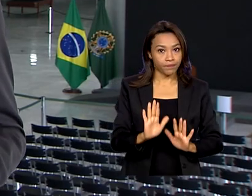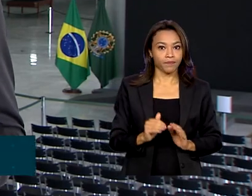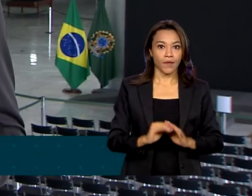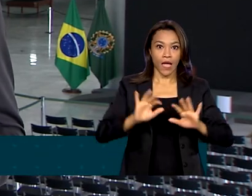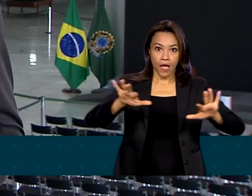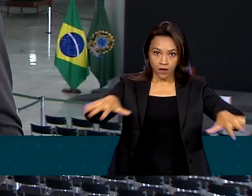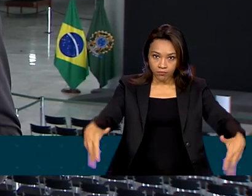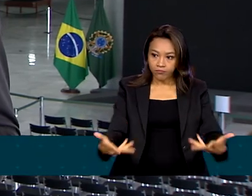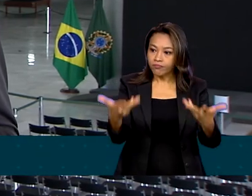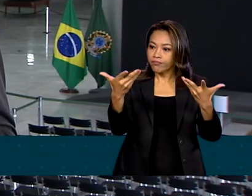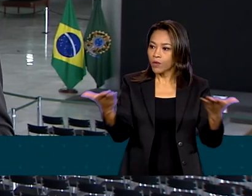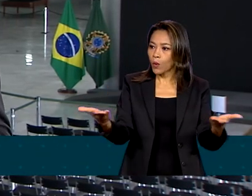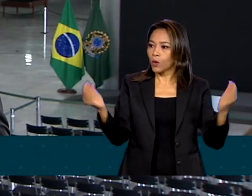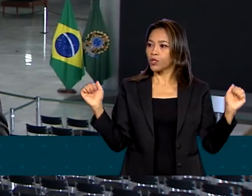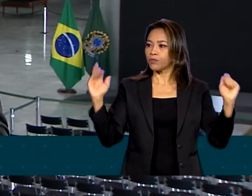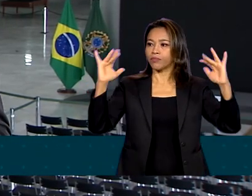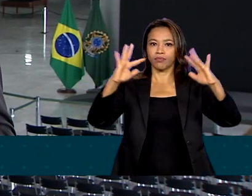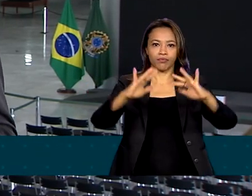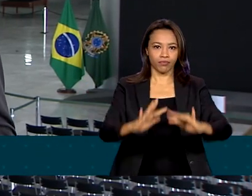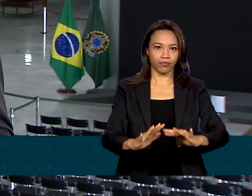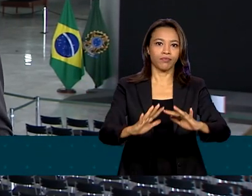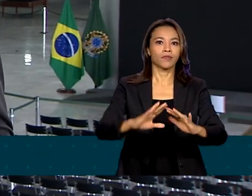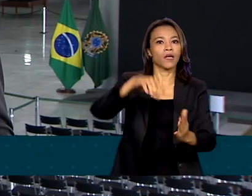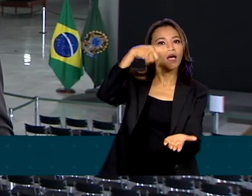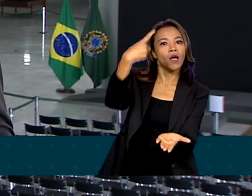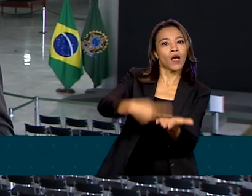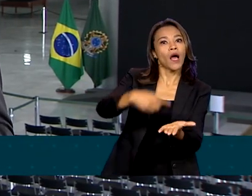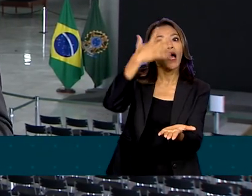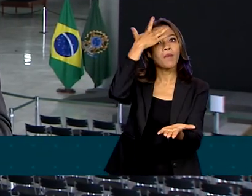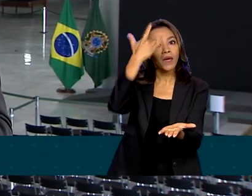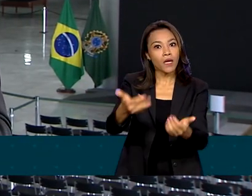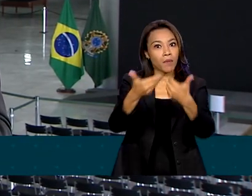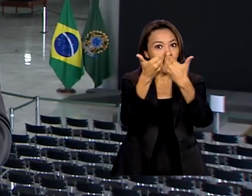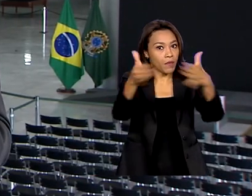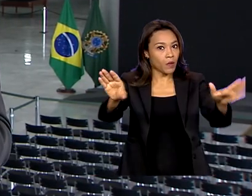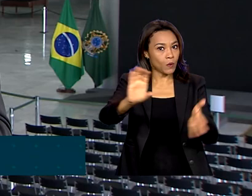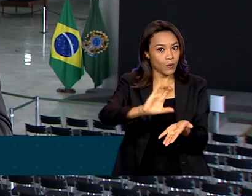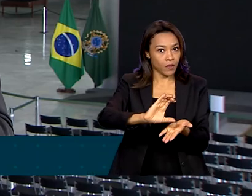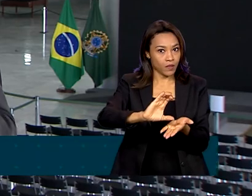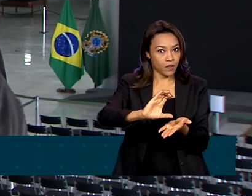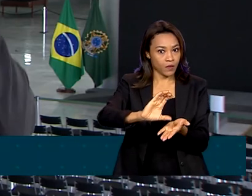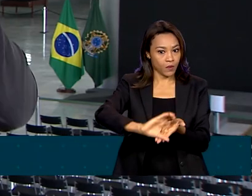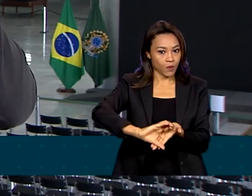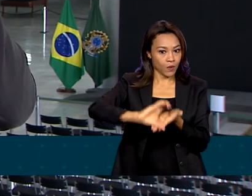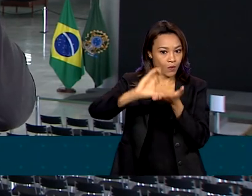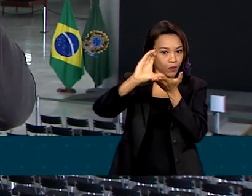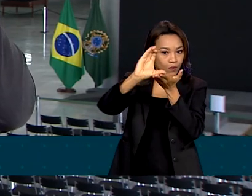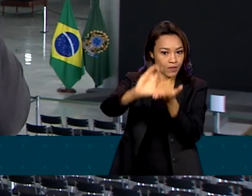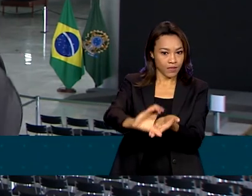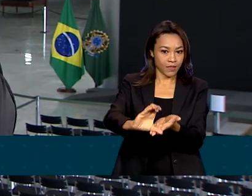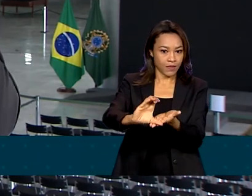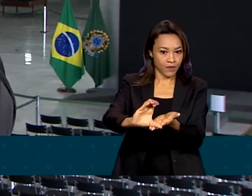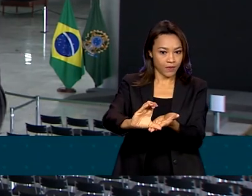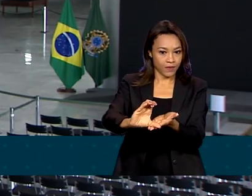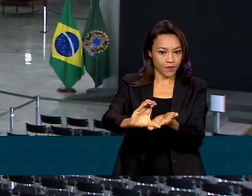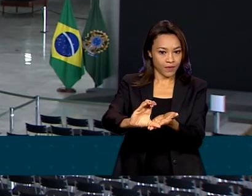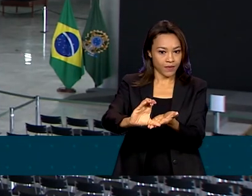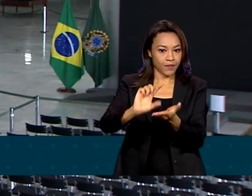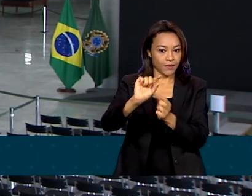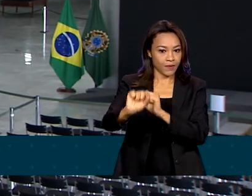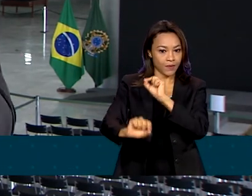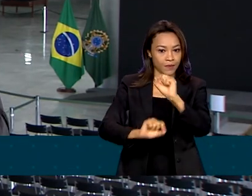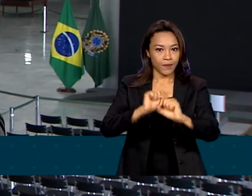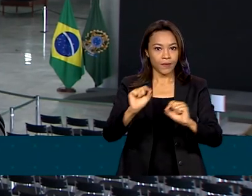reinstalação do Conselho está marcada para amanhã desta terça-feira, aqui no Palácio do Palácio Alto, com a